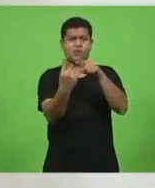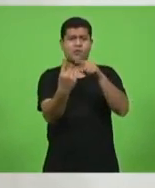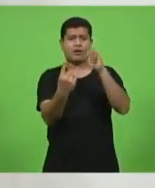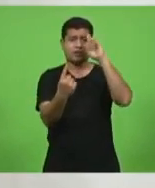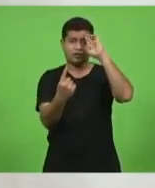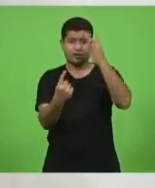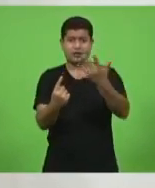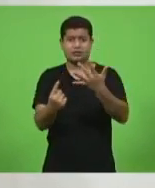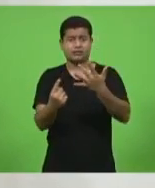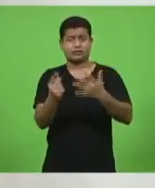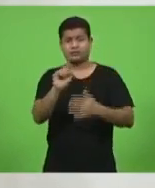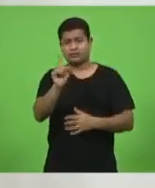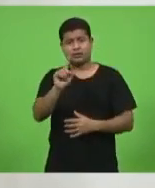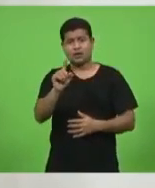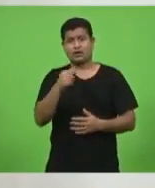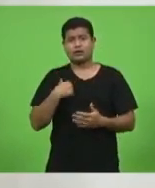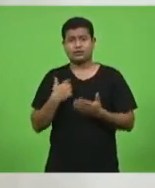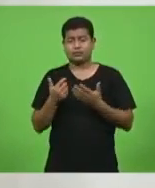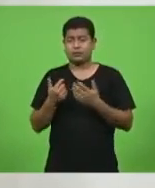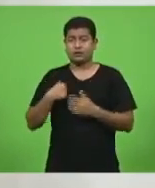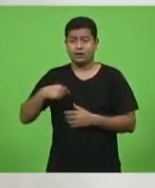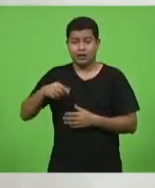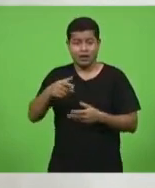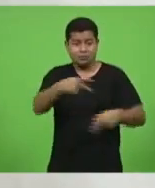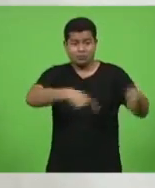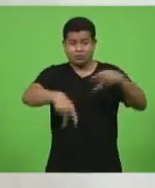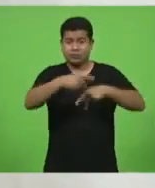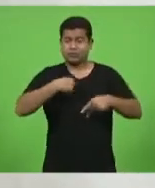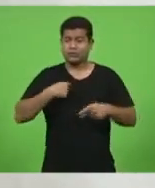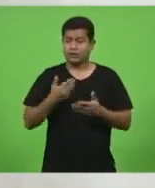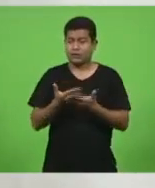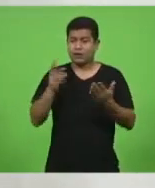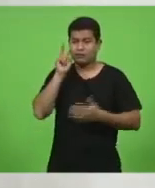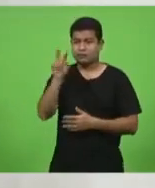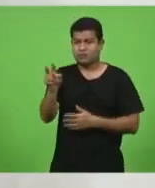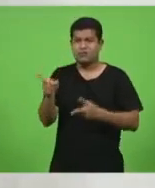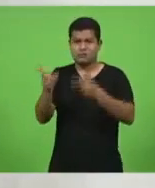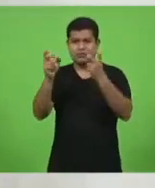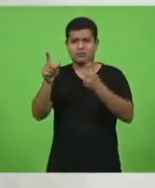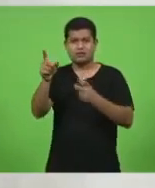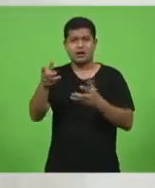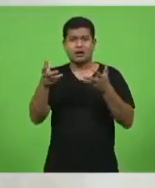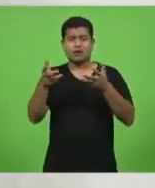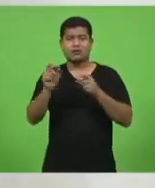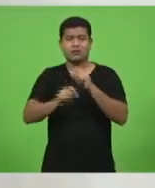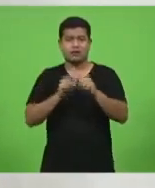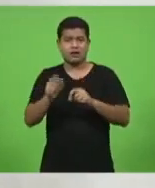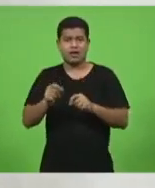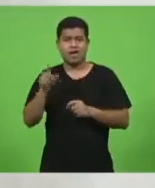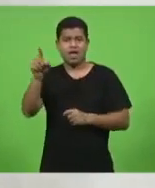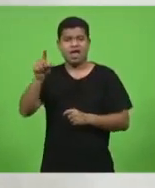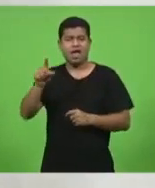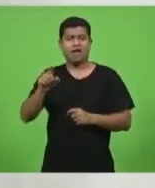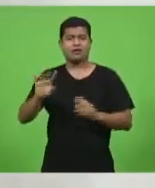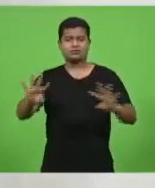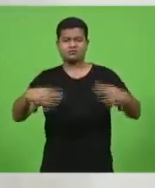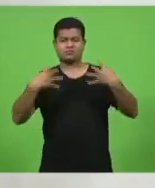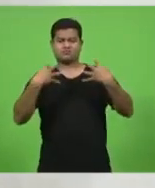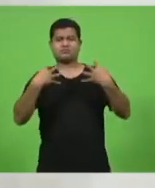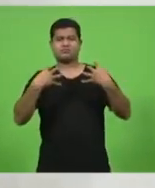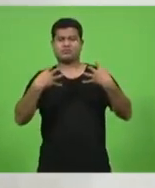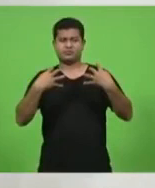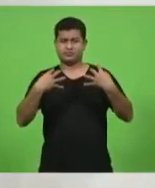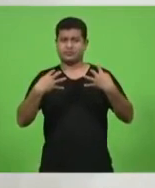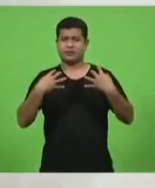exterminar quem está querendo protagonizar com a morte dos outros. O eleitor vai saber